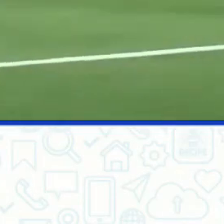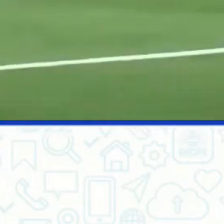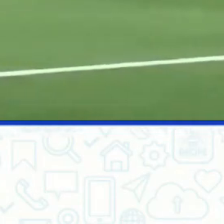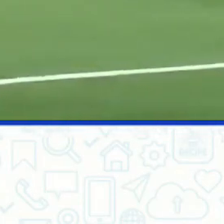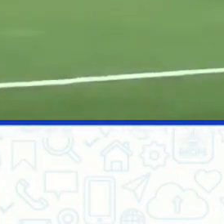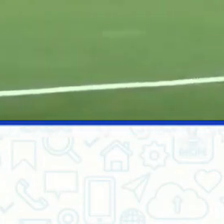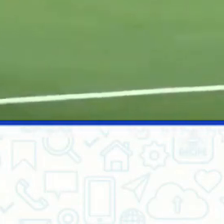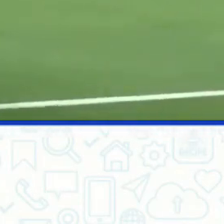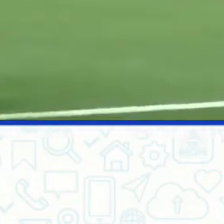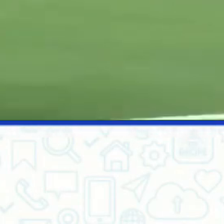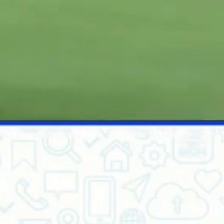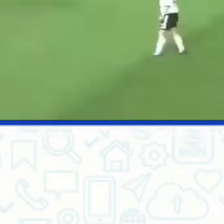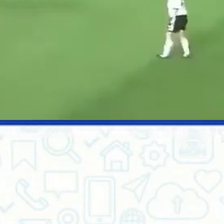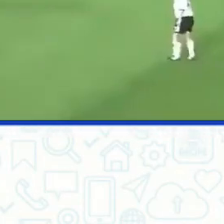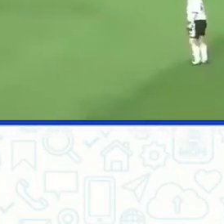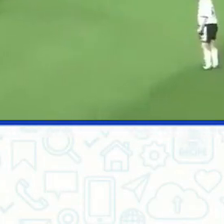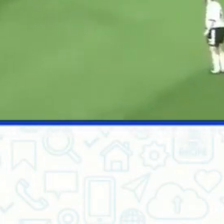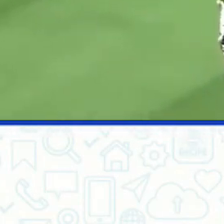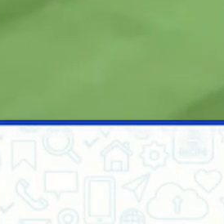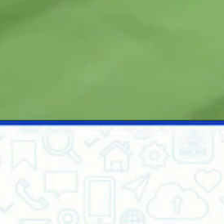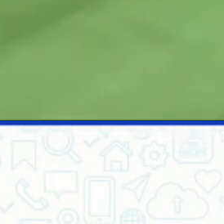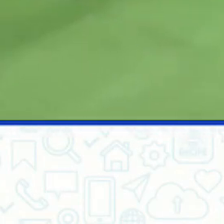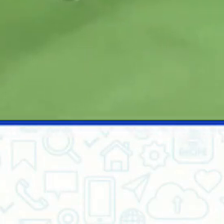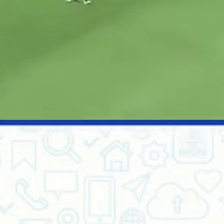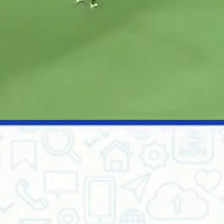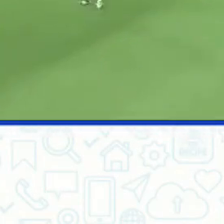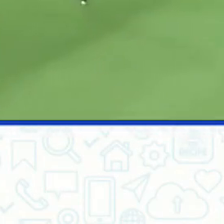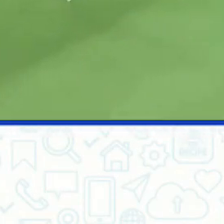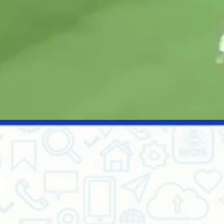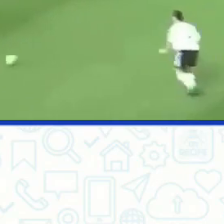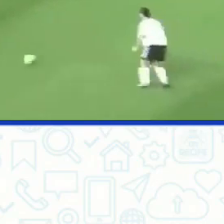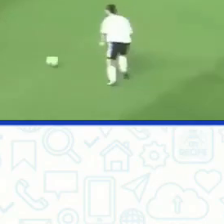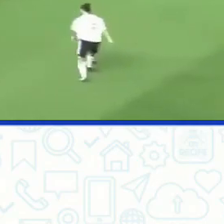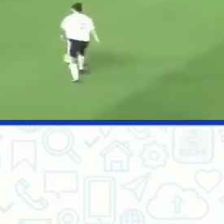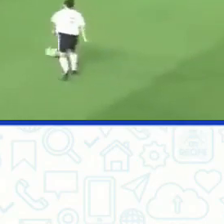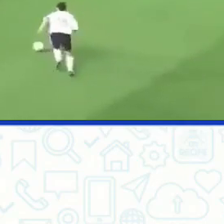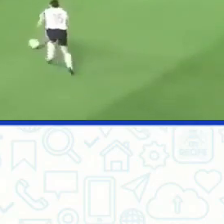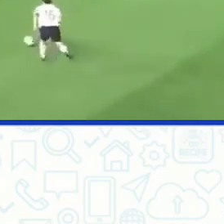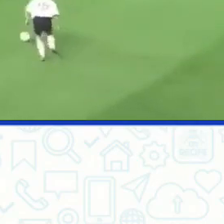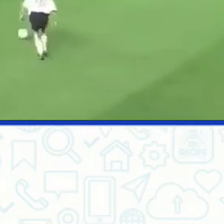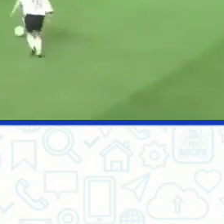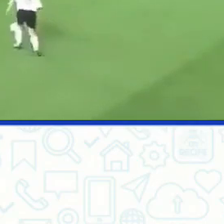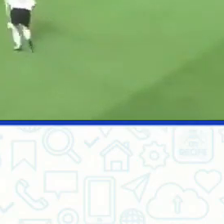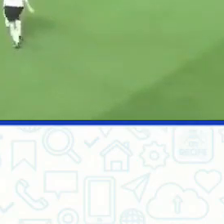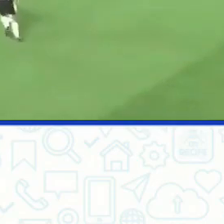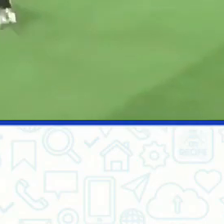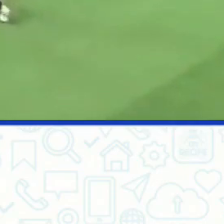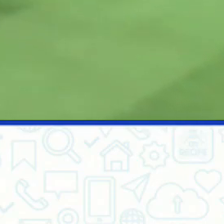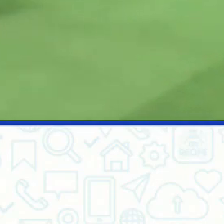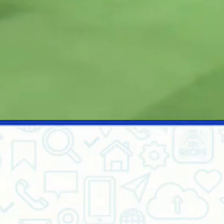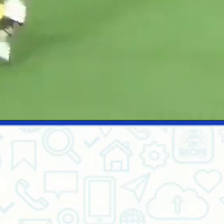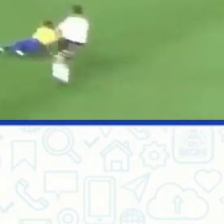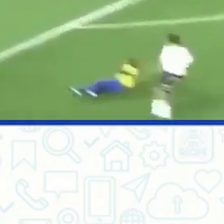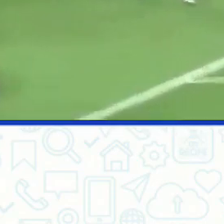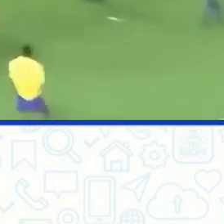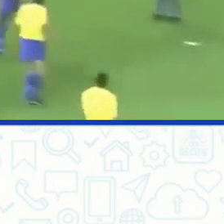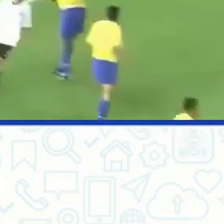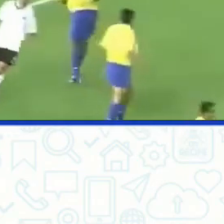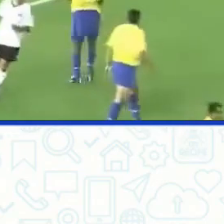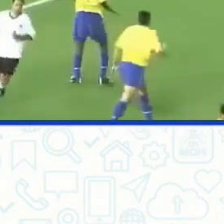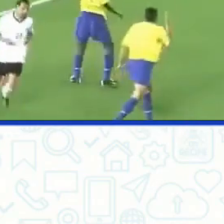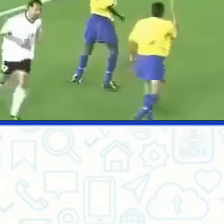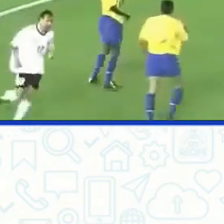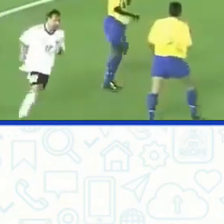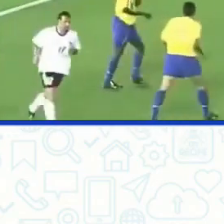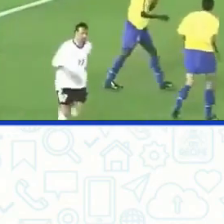Noville, é ele quem domina. É rápido, habilidoso, parte pra cima. E ele me